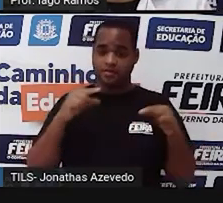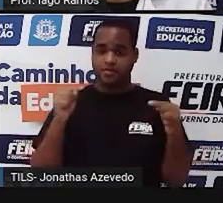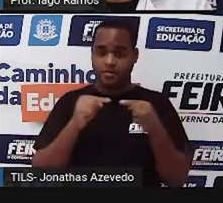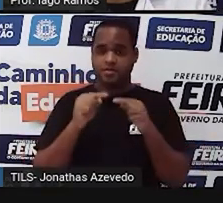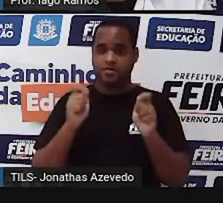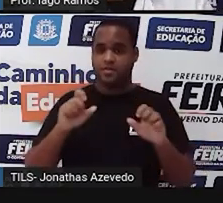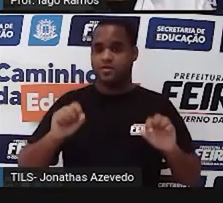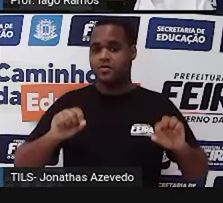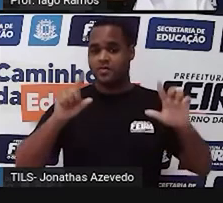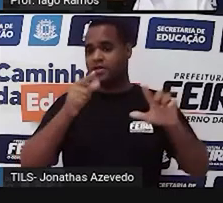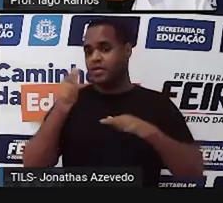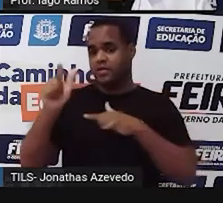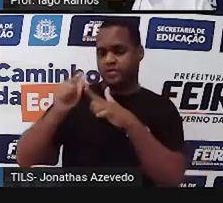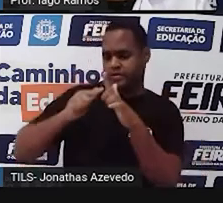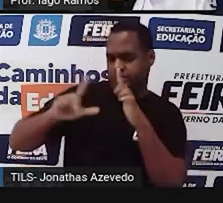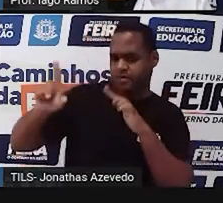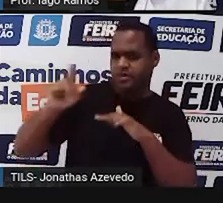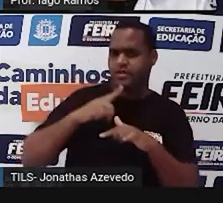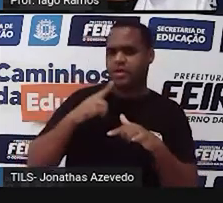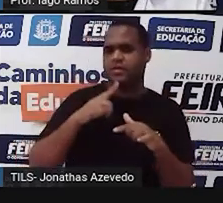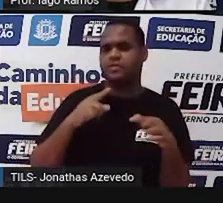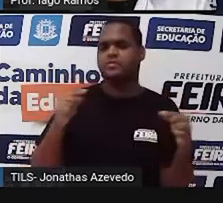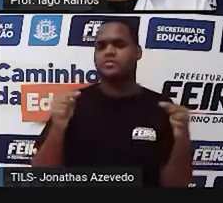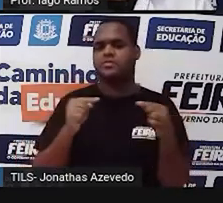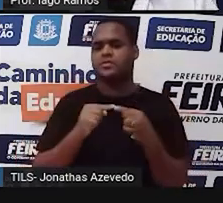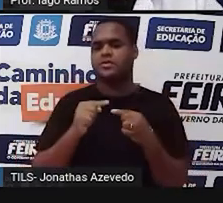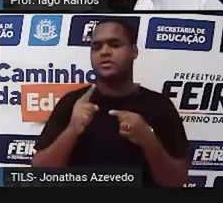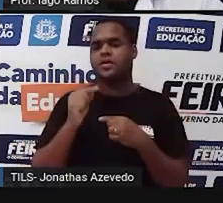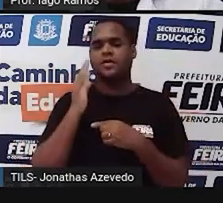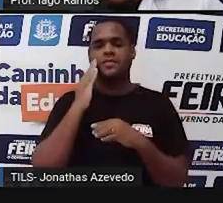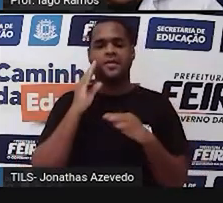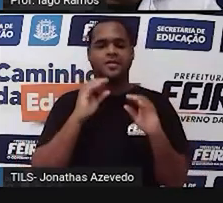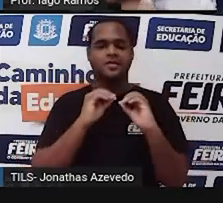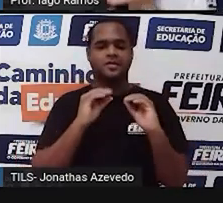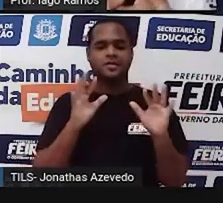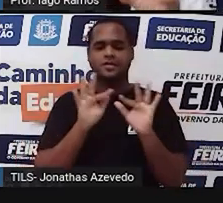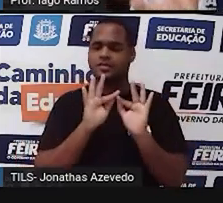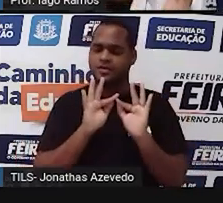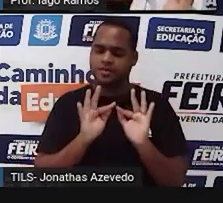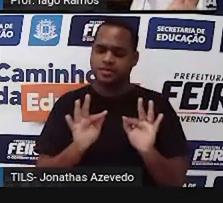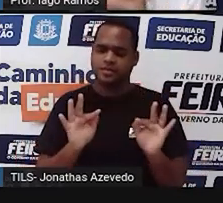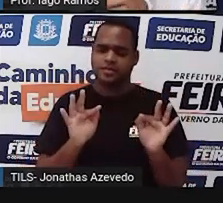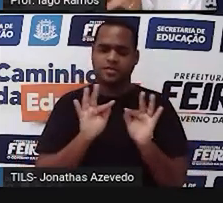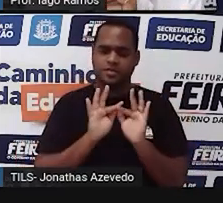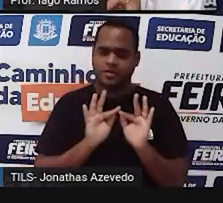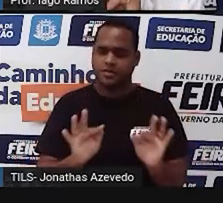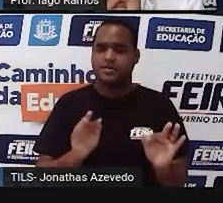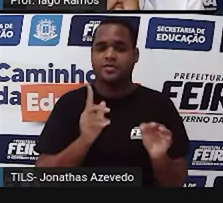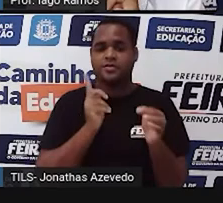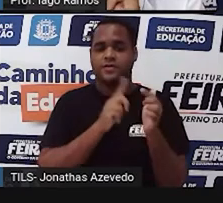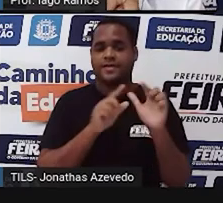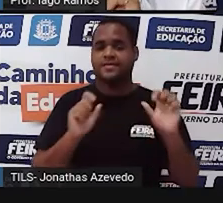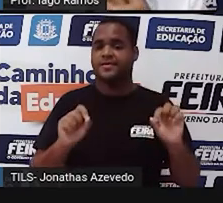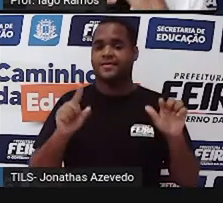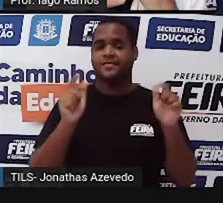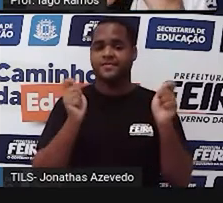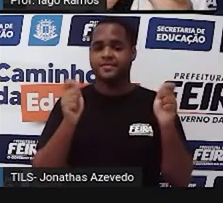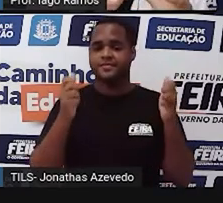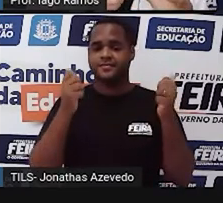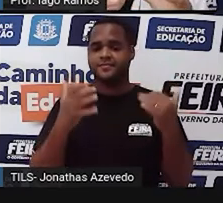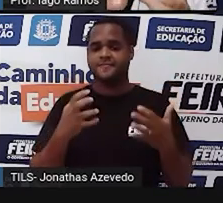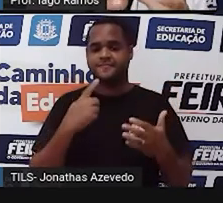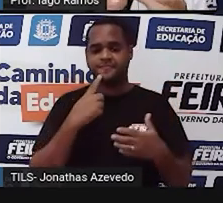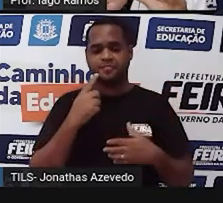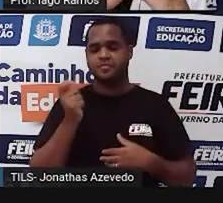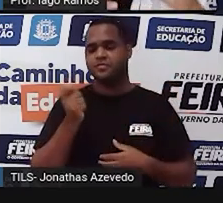bacana. Então, com esse material, gente consegue entender de uma forma simples. São coisas simples que vão estar dentro desse material e que